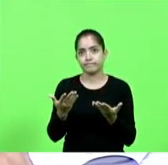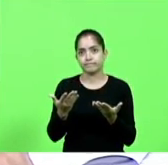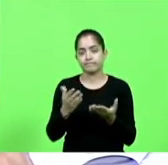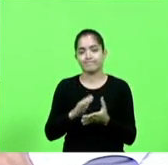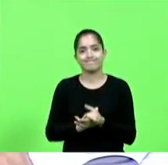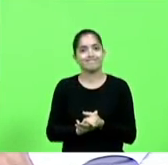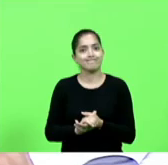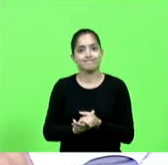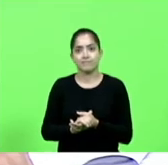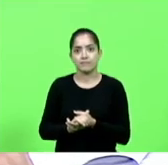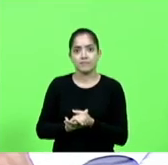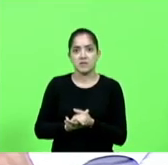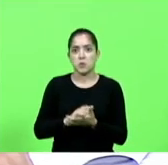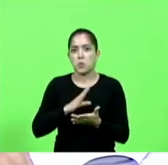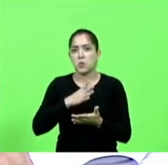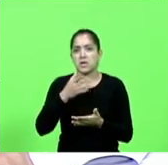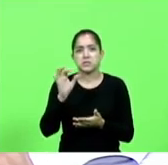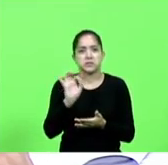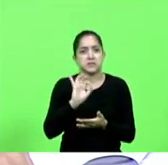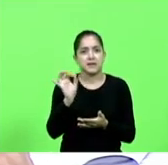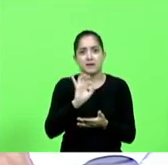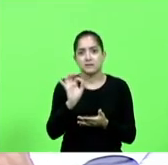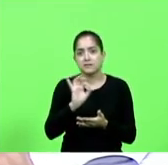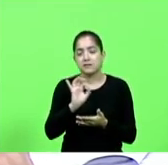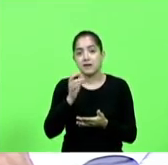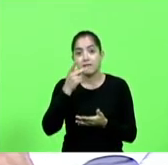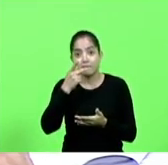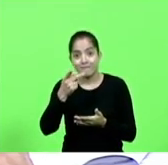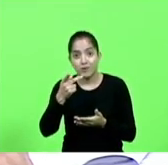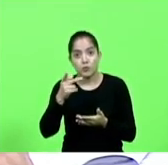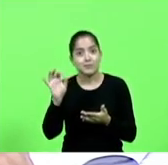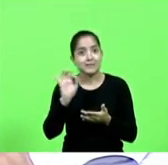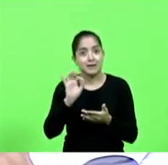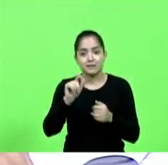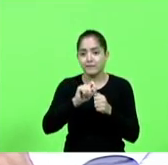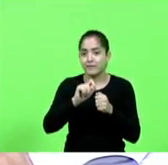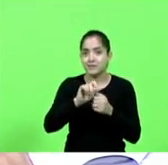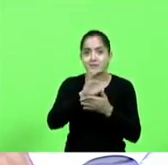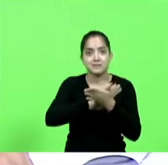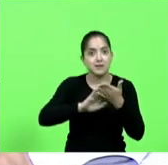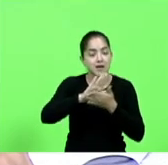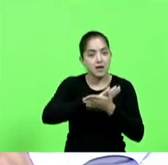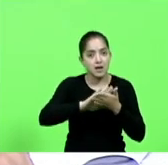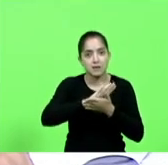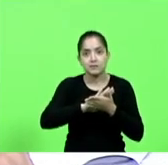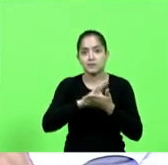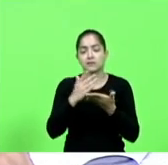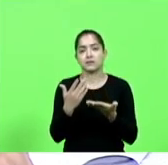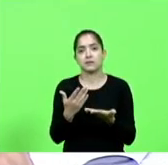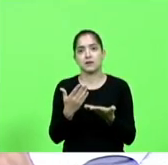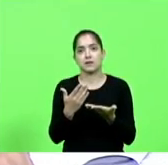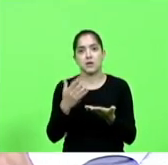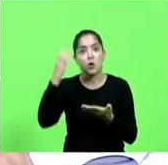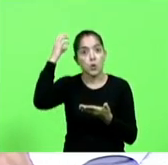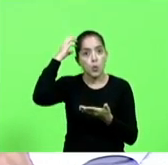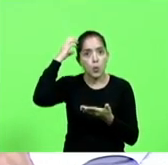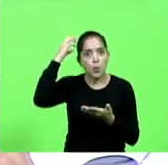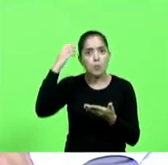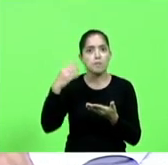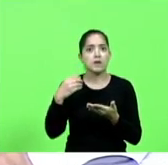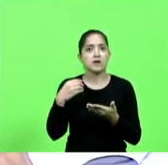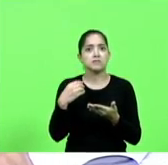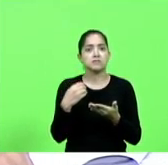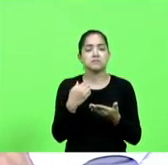covardia total de um irresponsável que até agora não fez nada pela Murel, e que terceirizou a culpa, tentando colocar a culpa nos